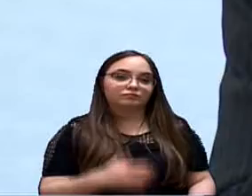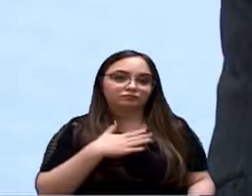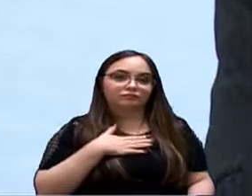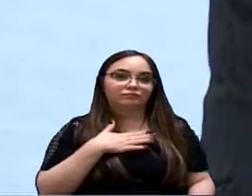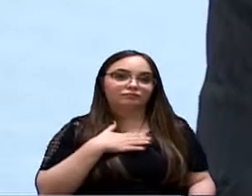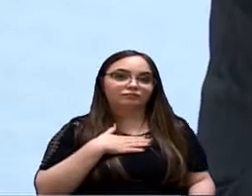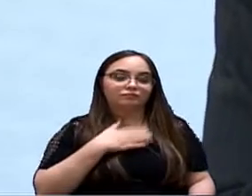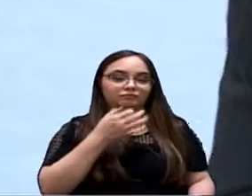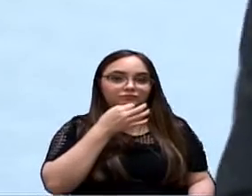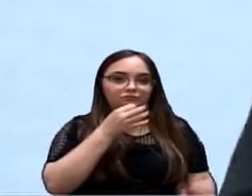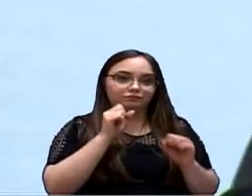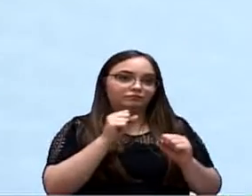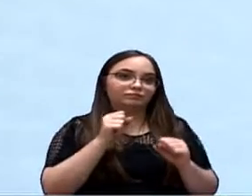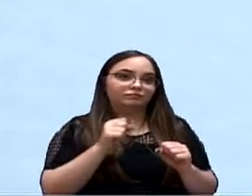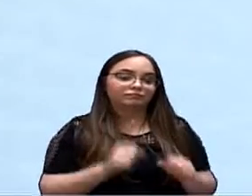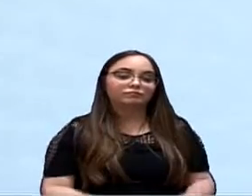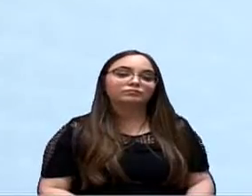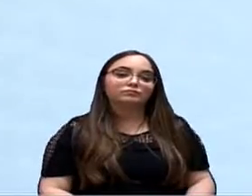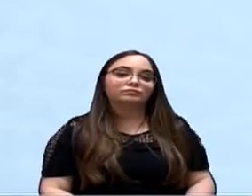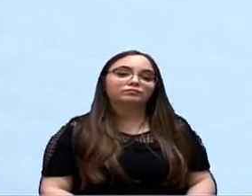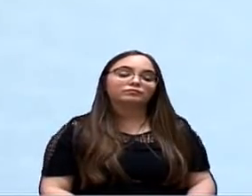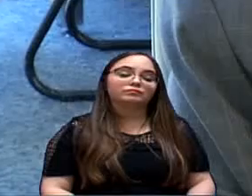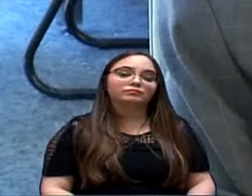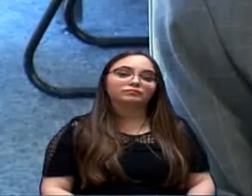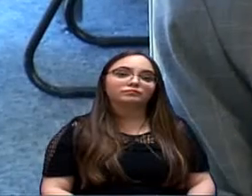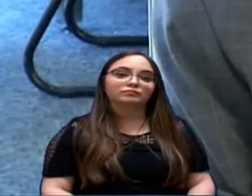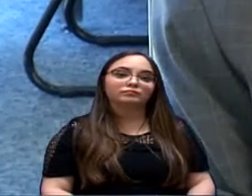pedi a palavra, eu pedi a palavra. Tá bom. senhor presidente,